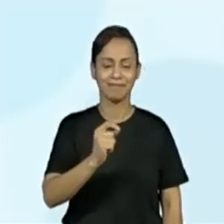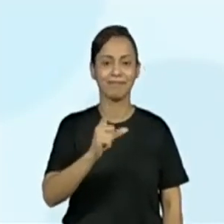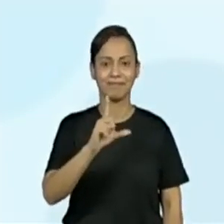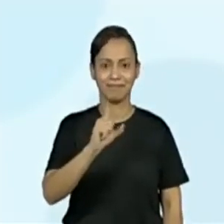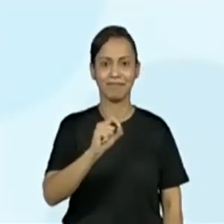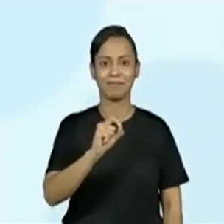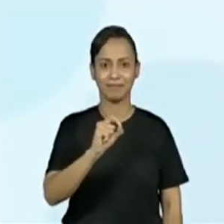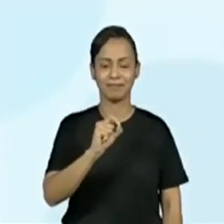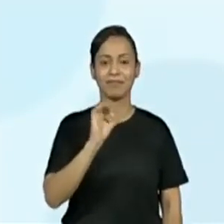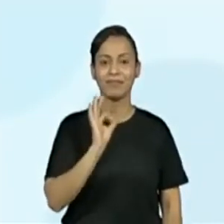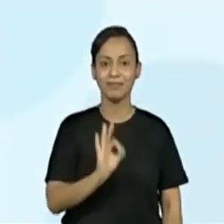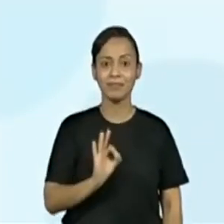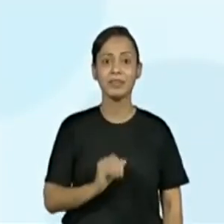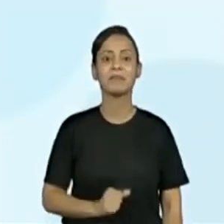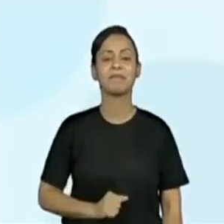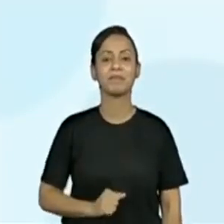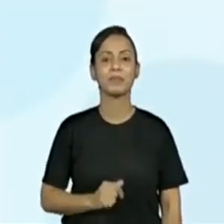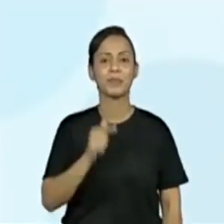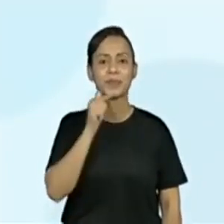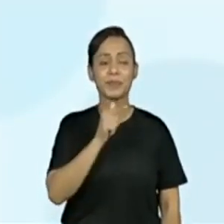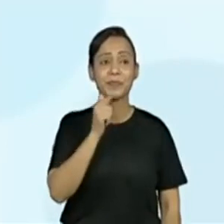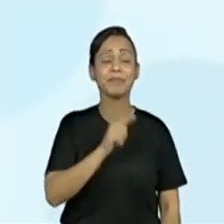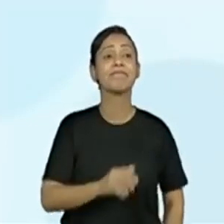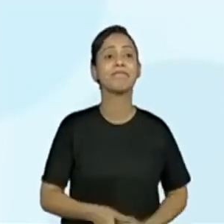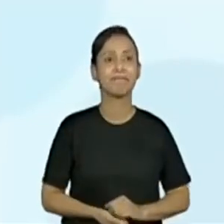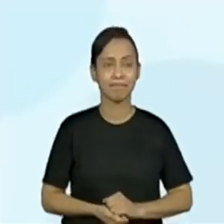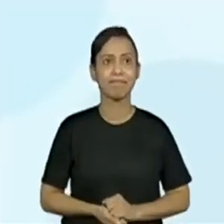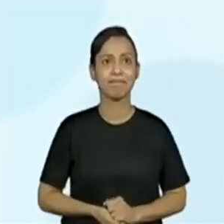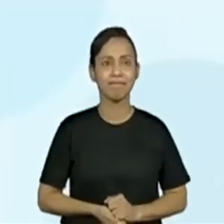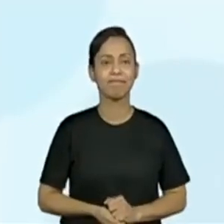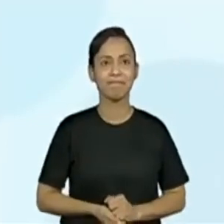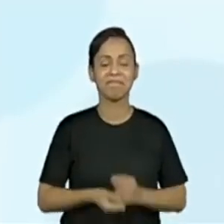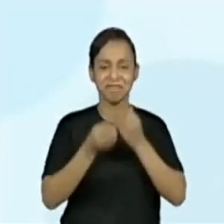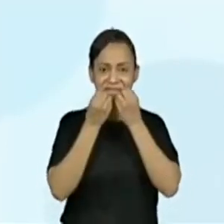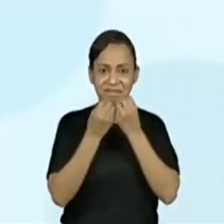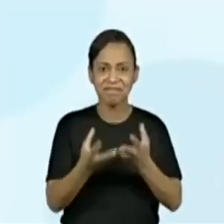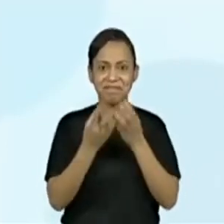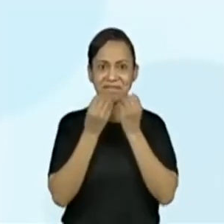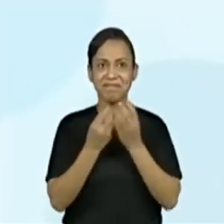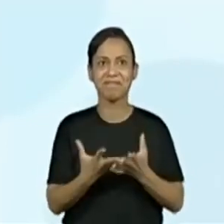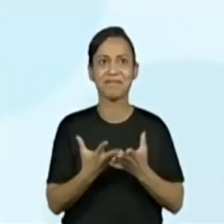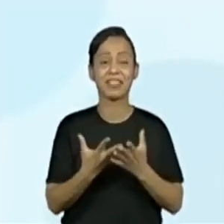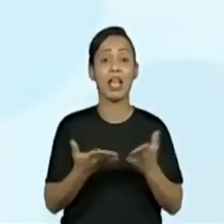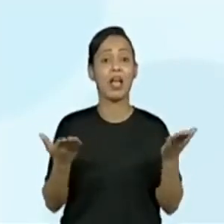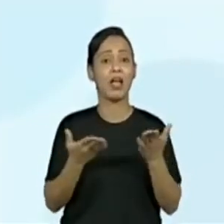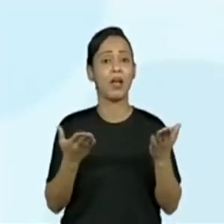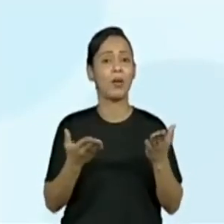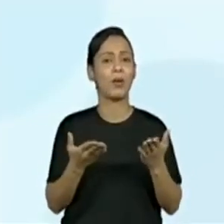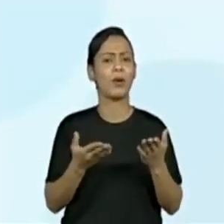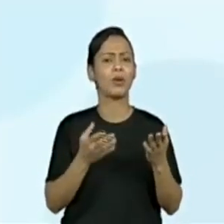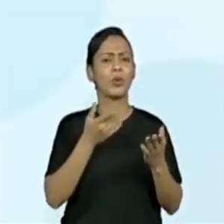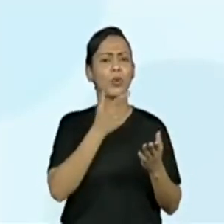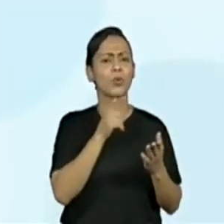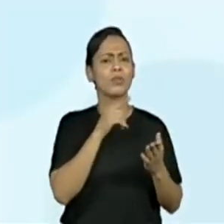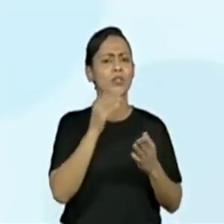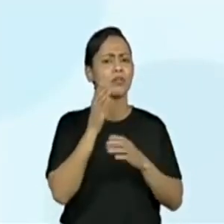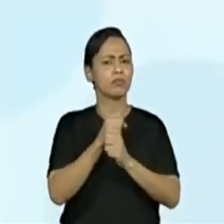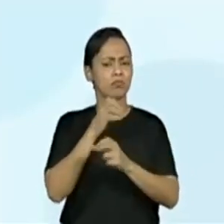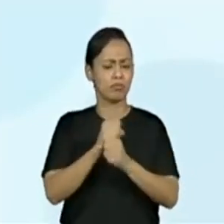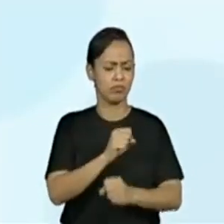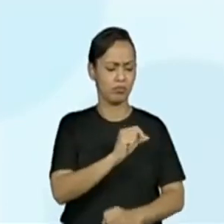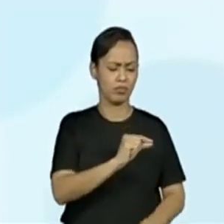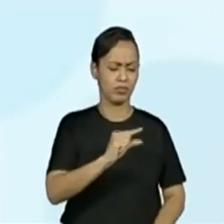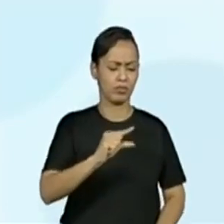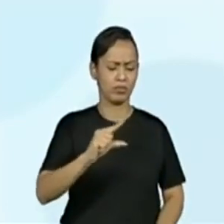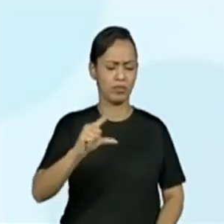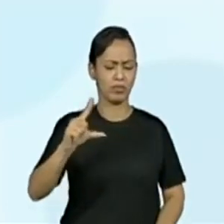Chegamos no número 10. Muito bom. Muito bom. Então, já conseguimos perceber aí a regularidade desses saltos, não é?